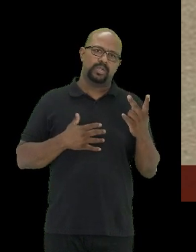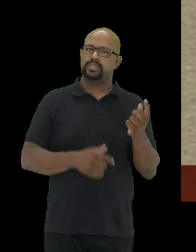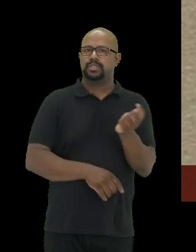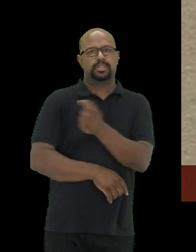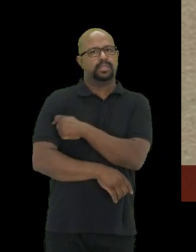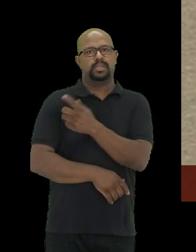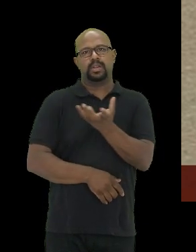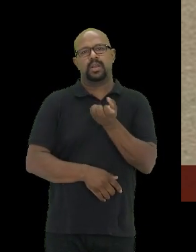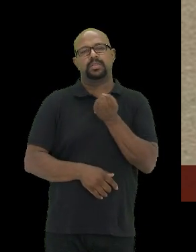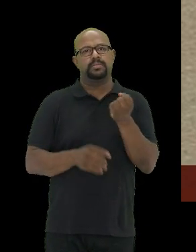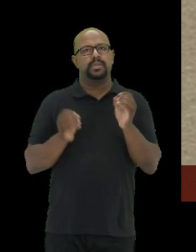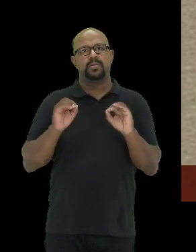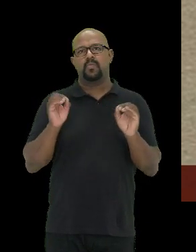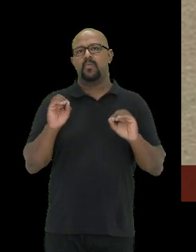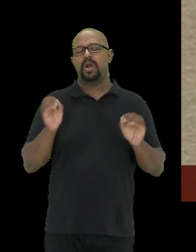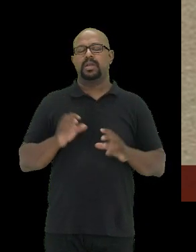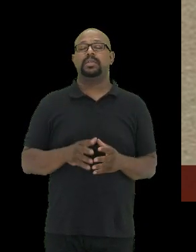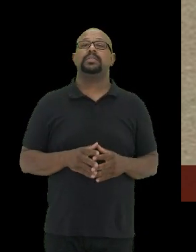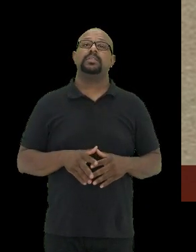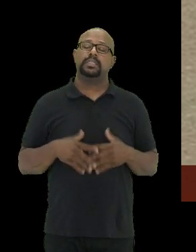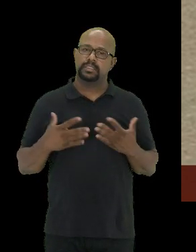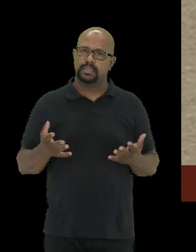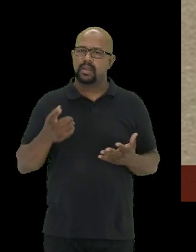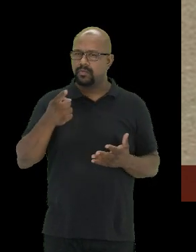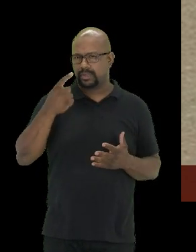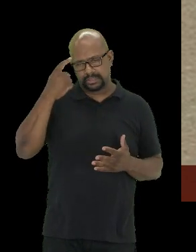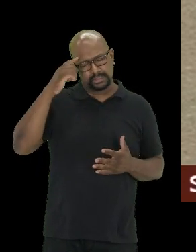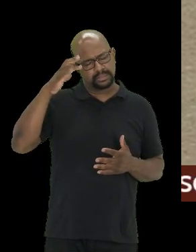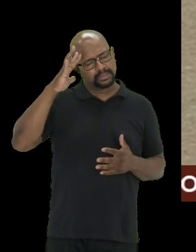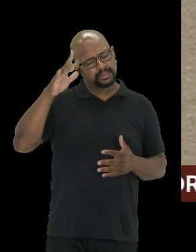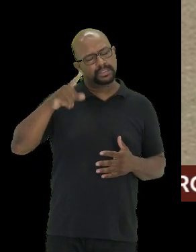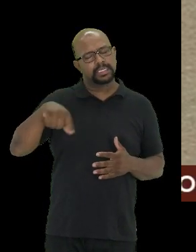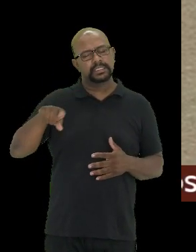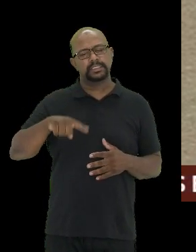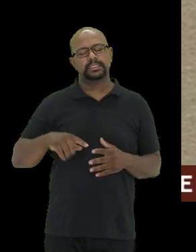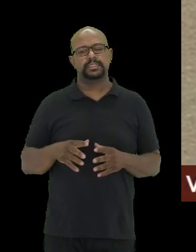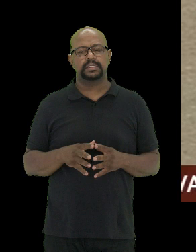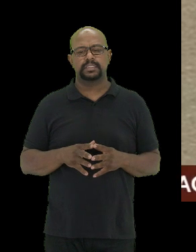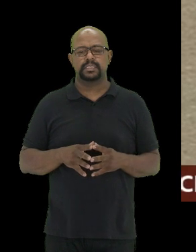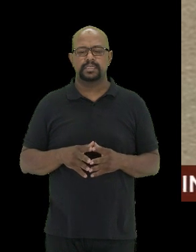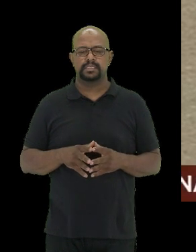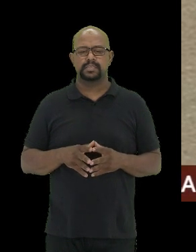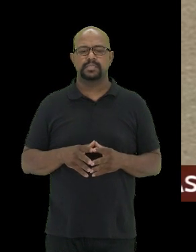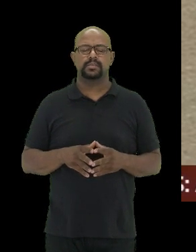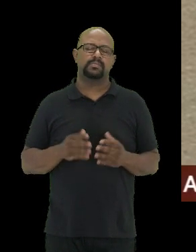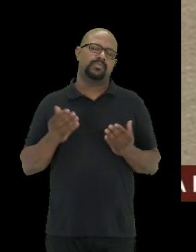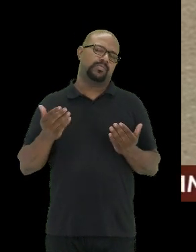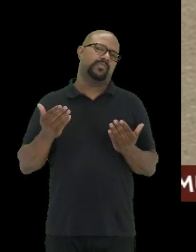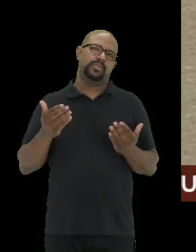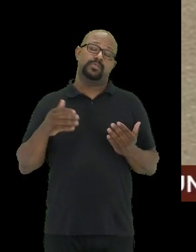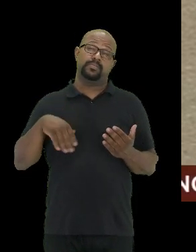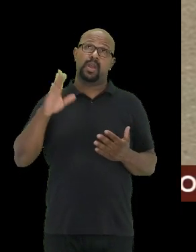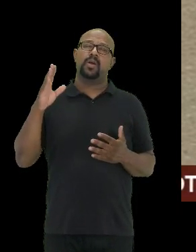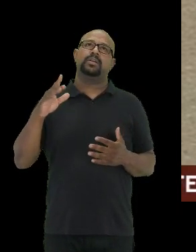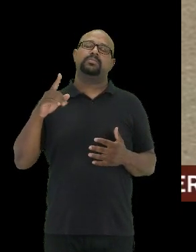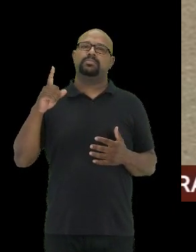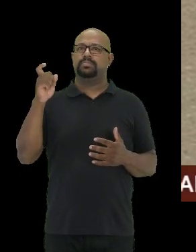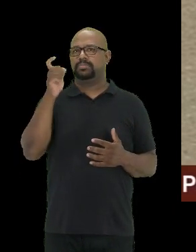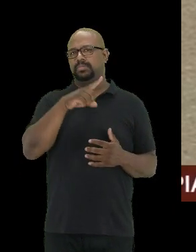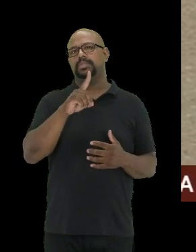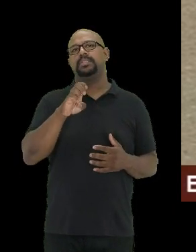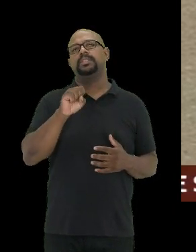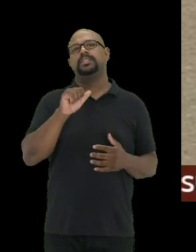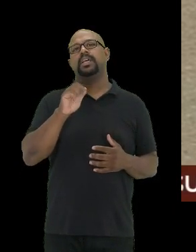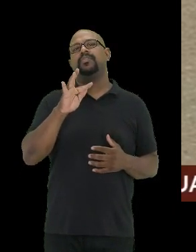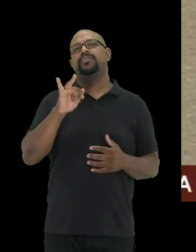vacina, nem uma vacina. Então você, por conta desse, esse é provavelmente o maior desafio do nosso